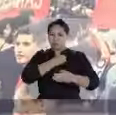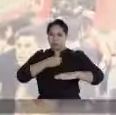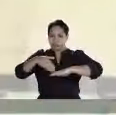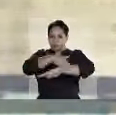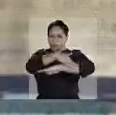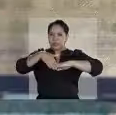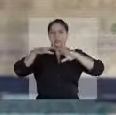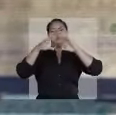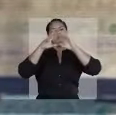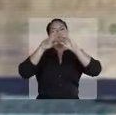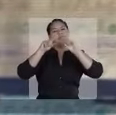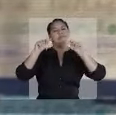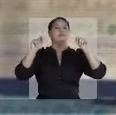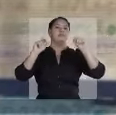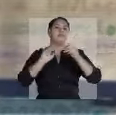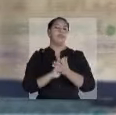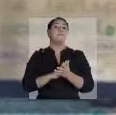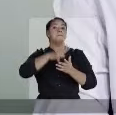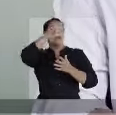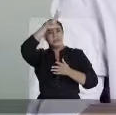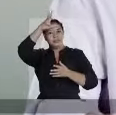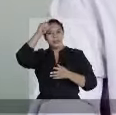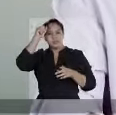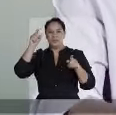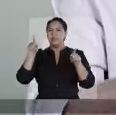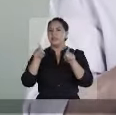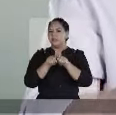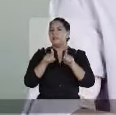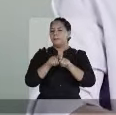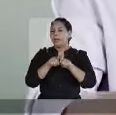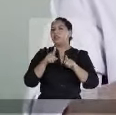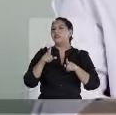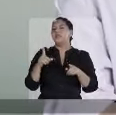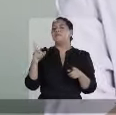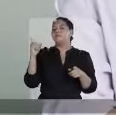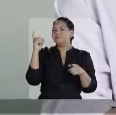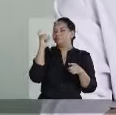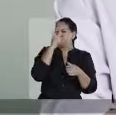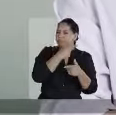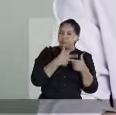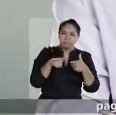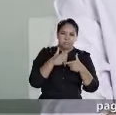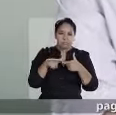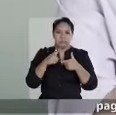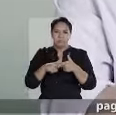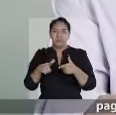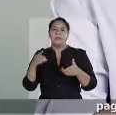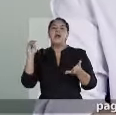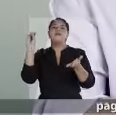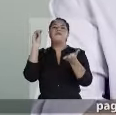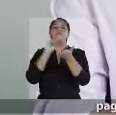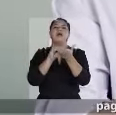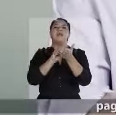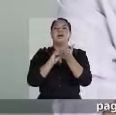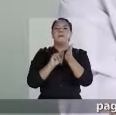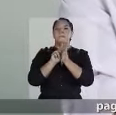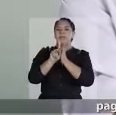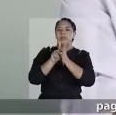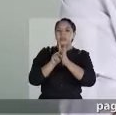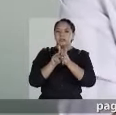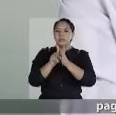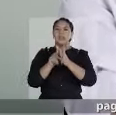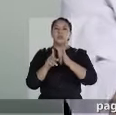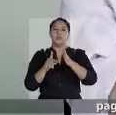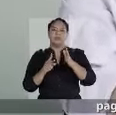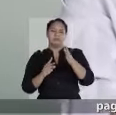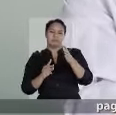é assunto muito sensível. Manaus também enfrenta grandes dificuldades pagando o preço da falta de planejamento